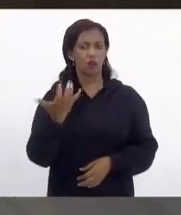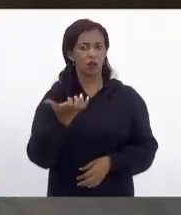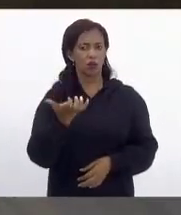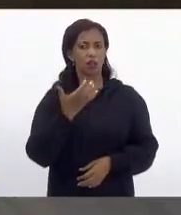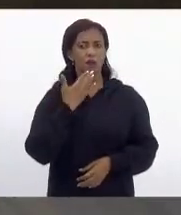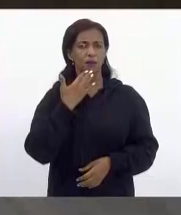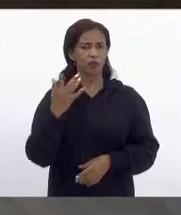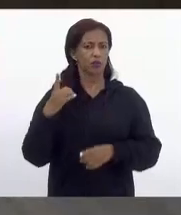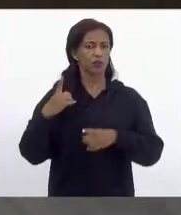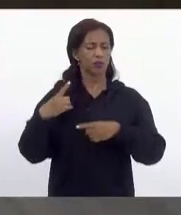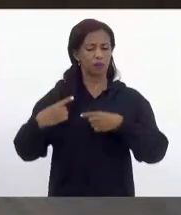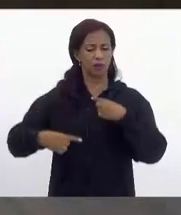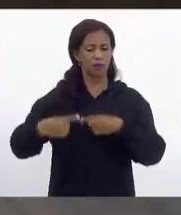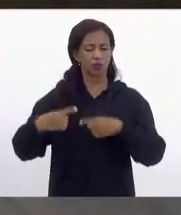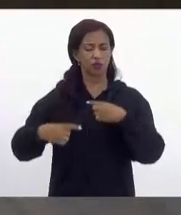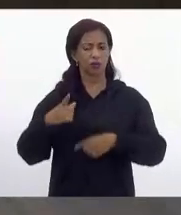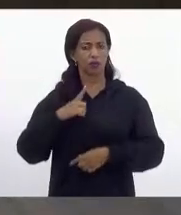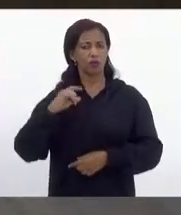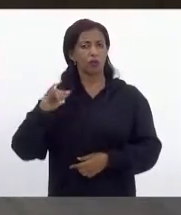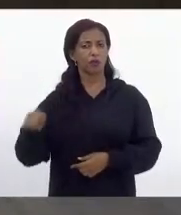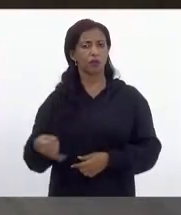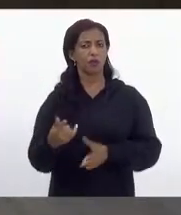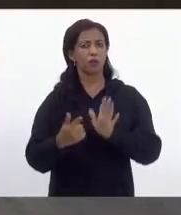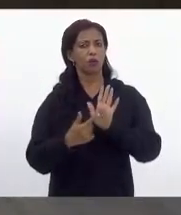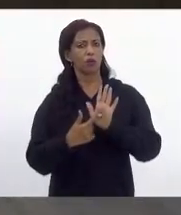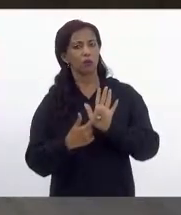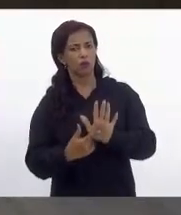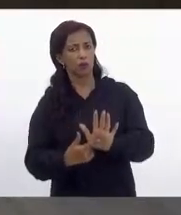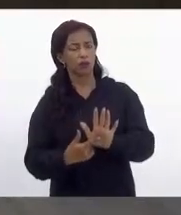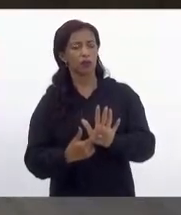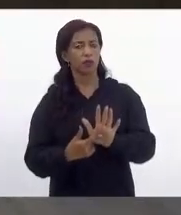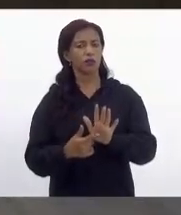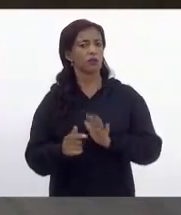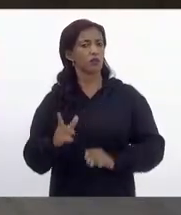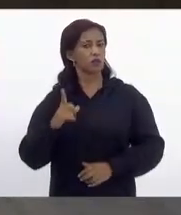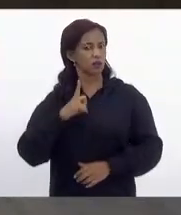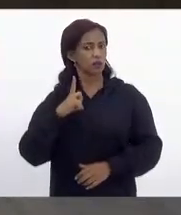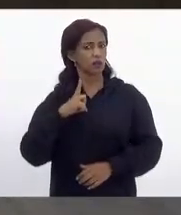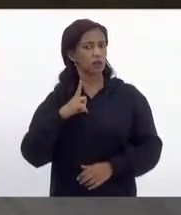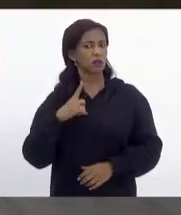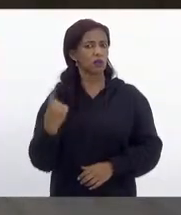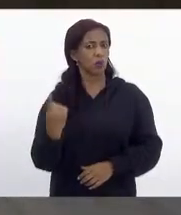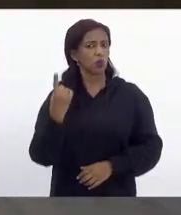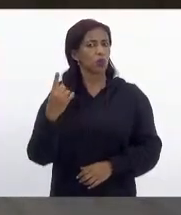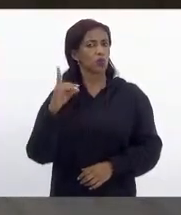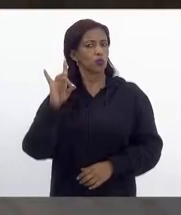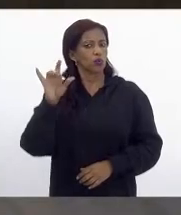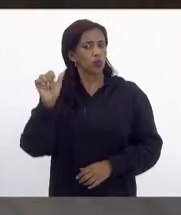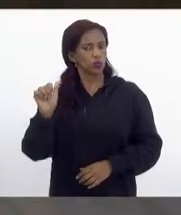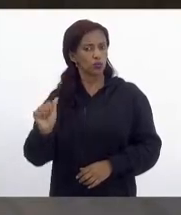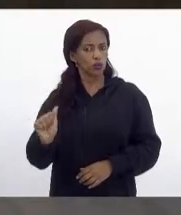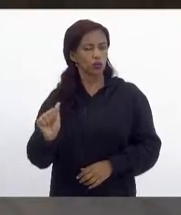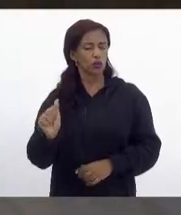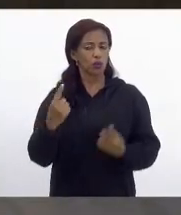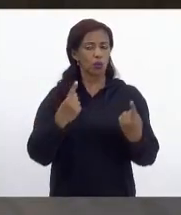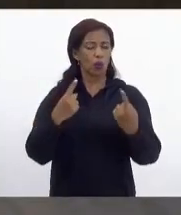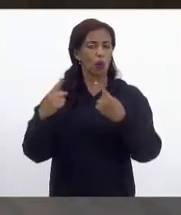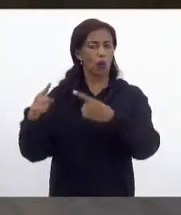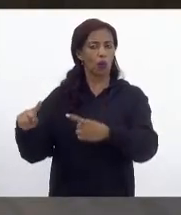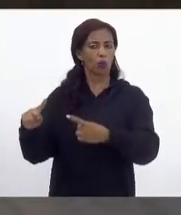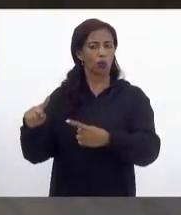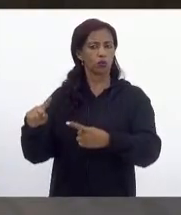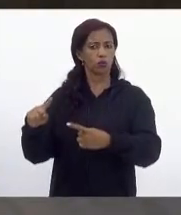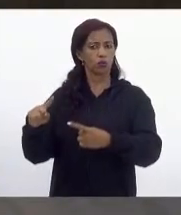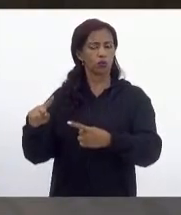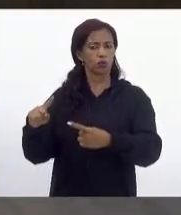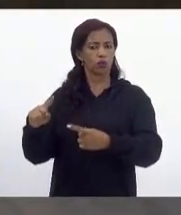pedir para discutir, vou ter oportunidade de demonstrar a relevância de se ter um dia de combate, de luta